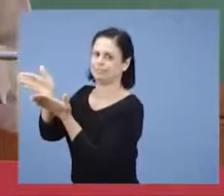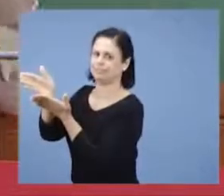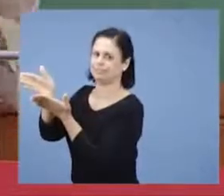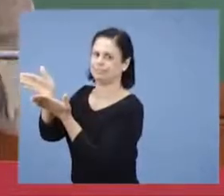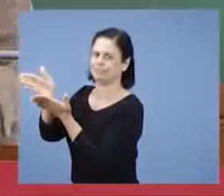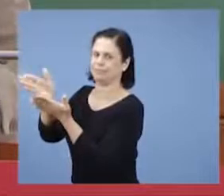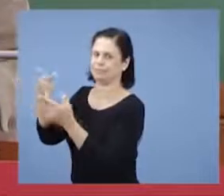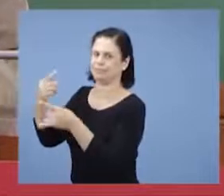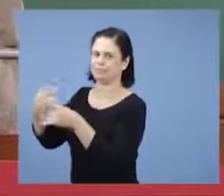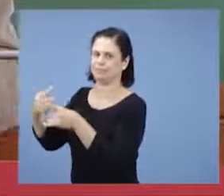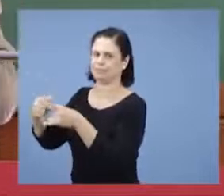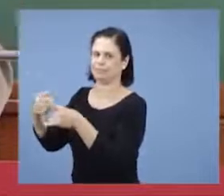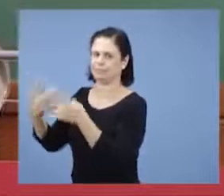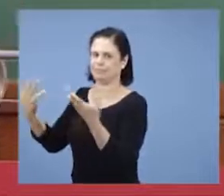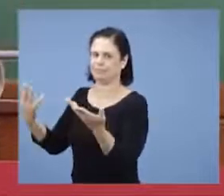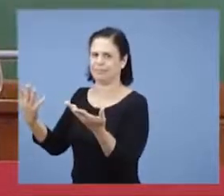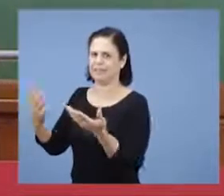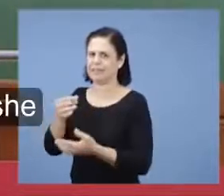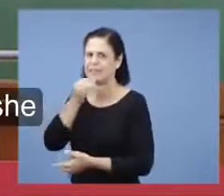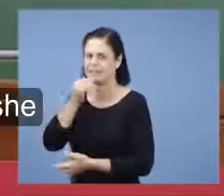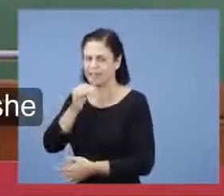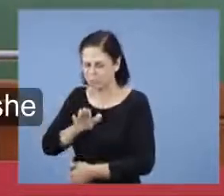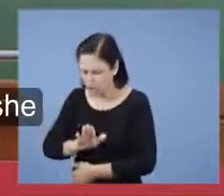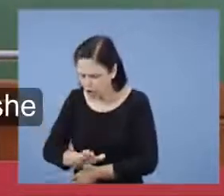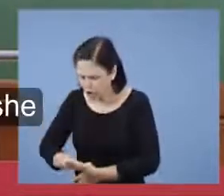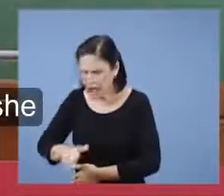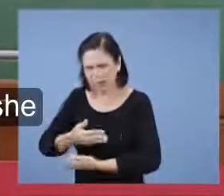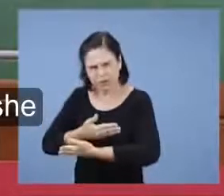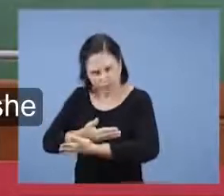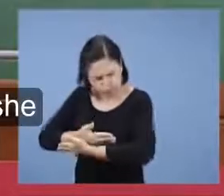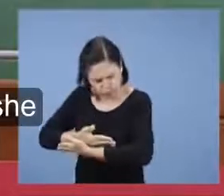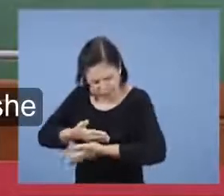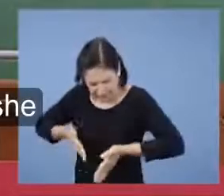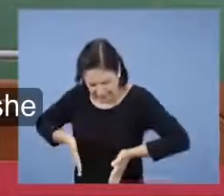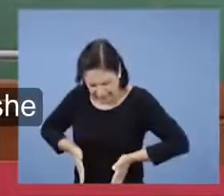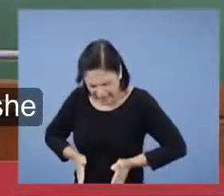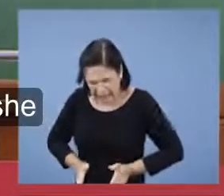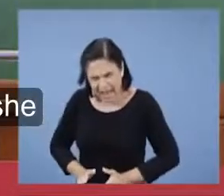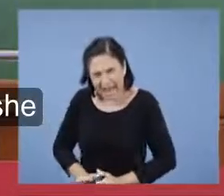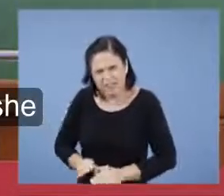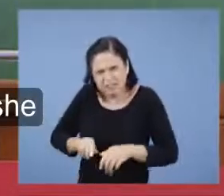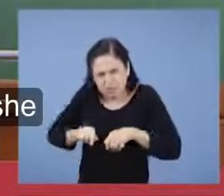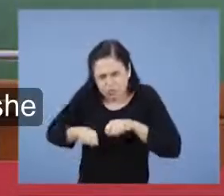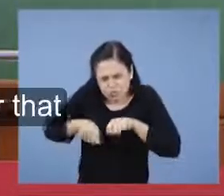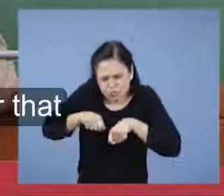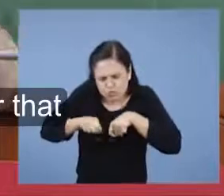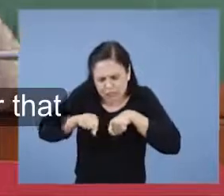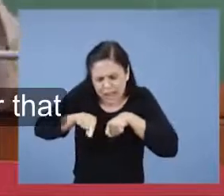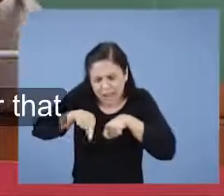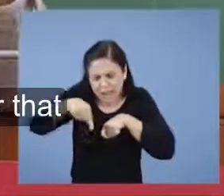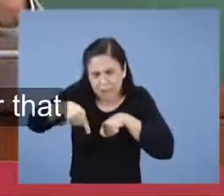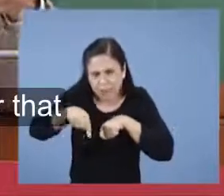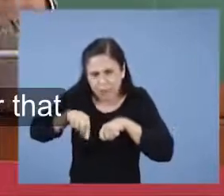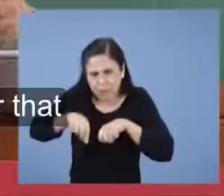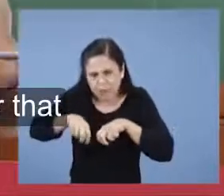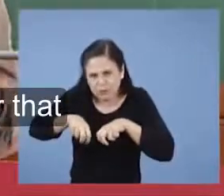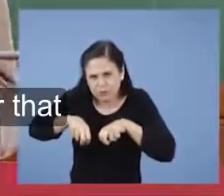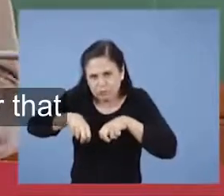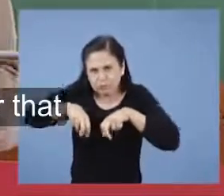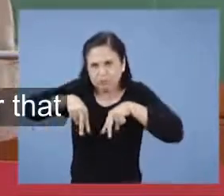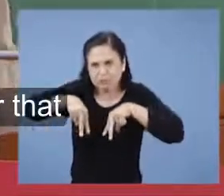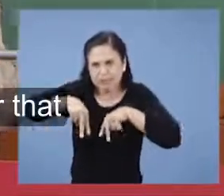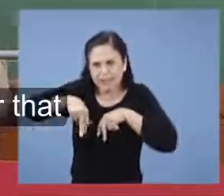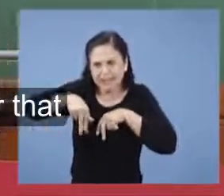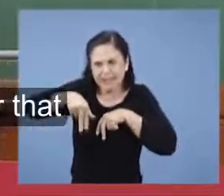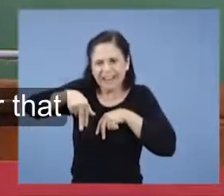acontece com a criança, que nasce, que dá os seus primeiros passos. Depois ela vai tendo todos os